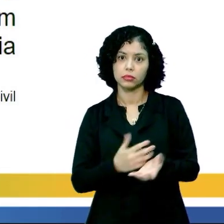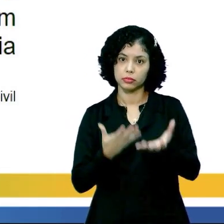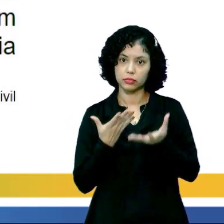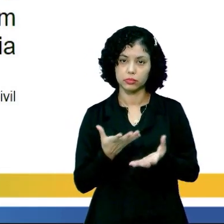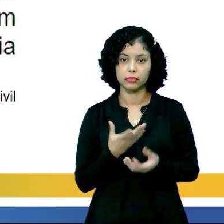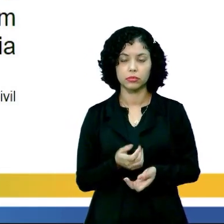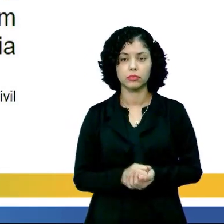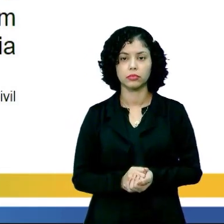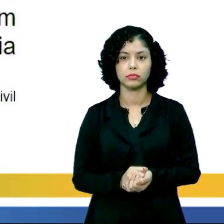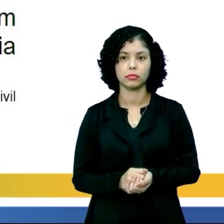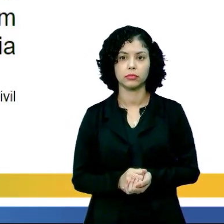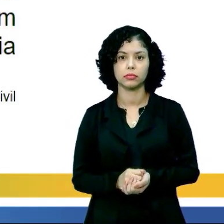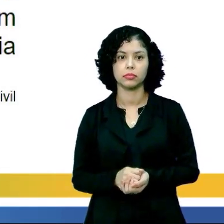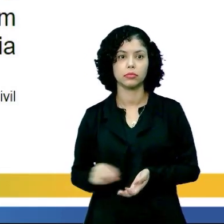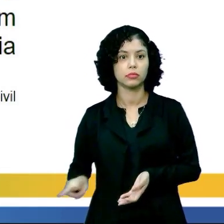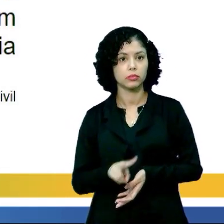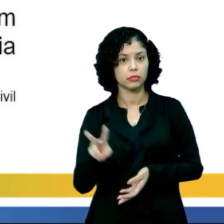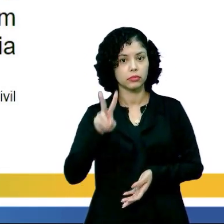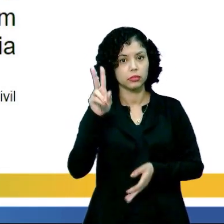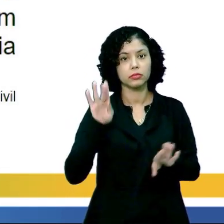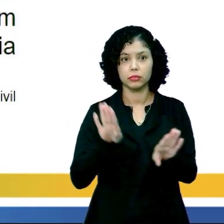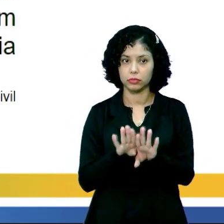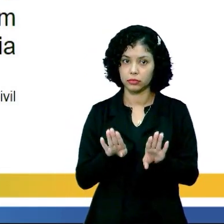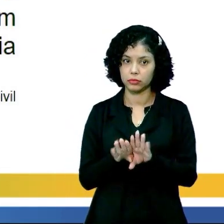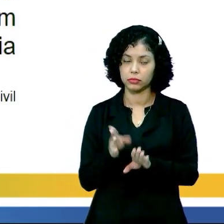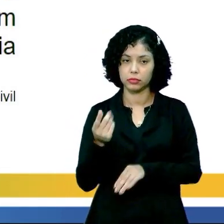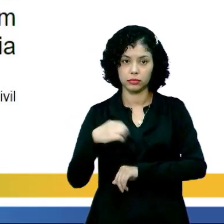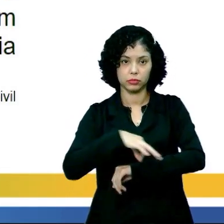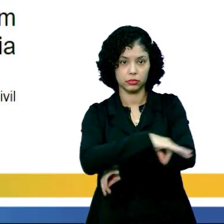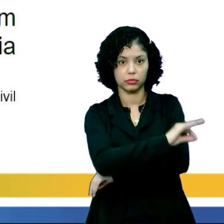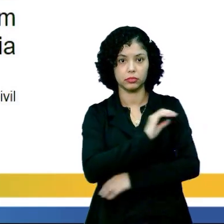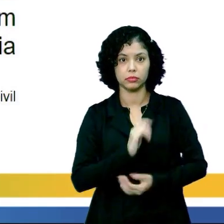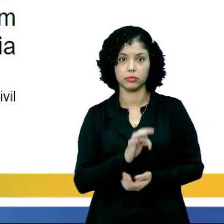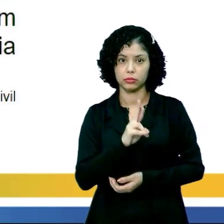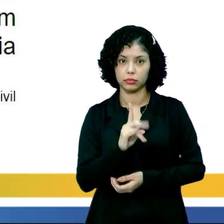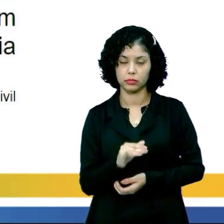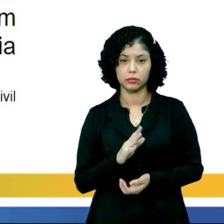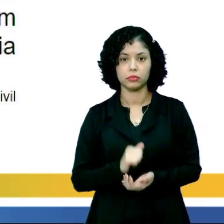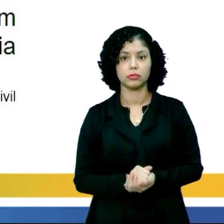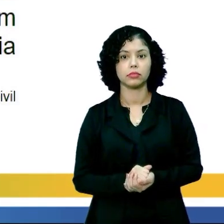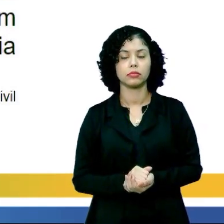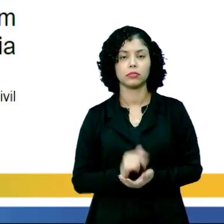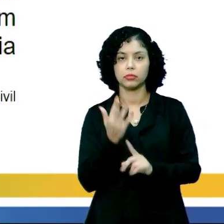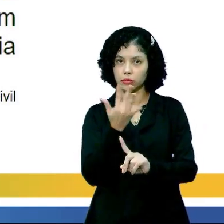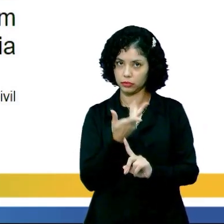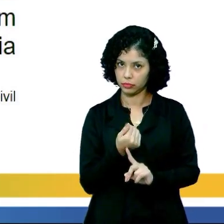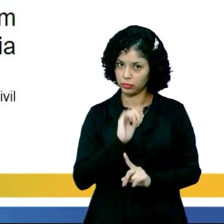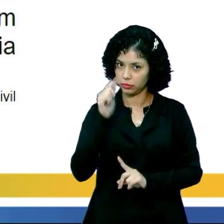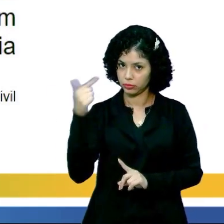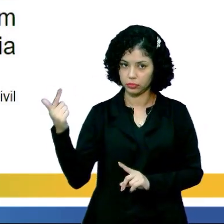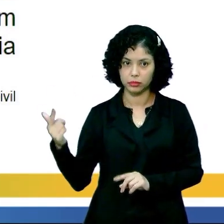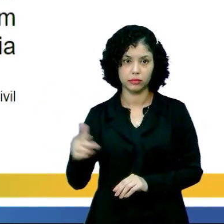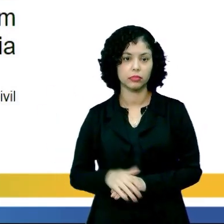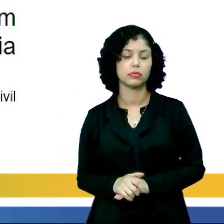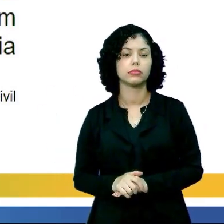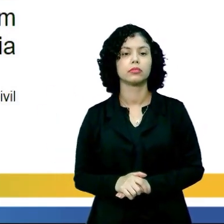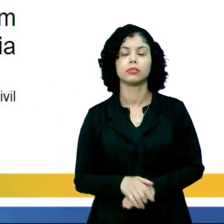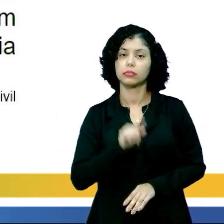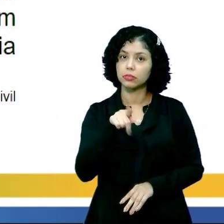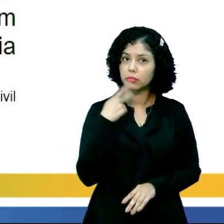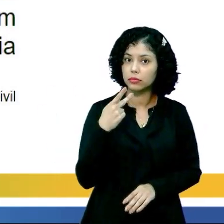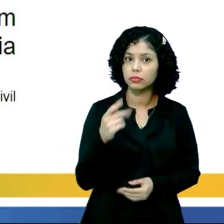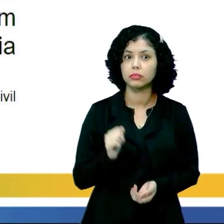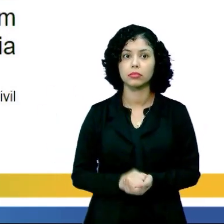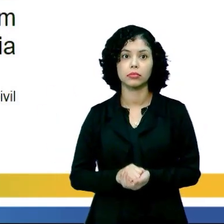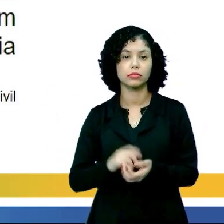Brasil, ou quer, por excepcional, valor arqueológico, ou etnográfico, bibliográfico, ou artístico. Ele está